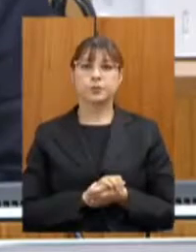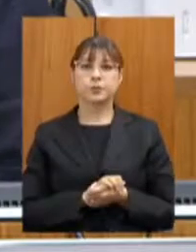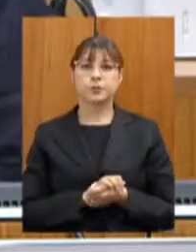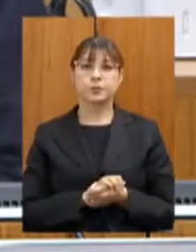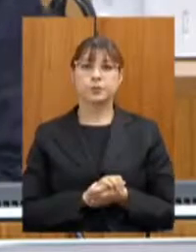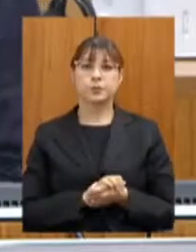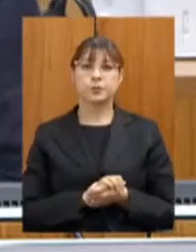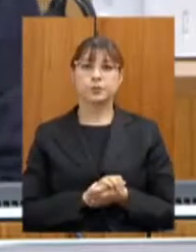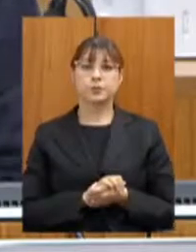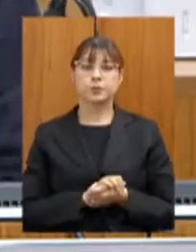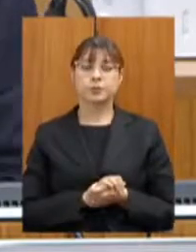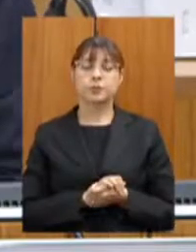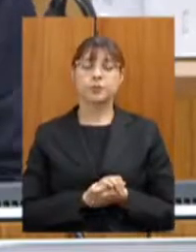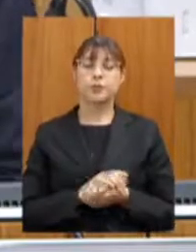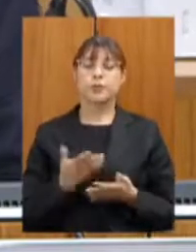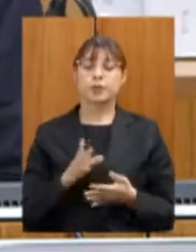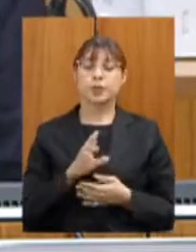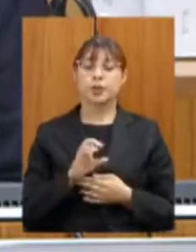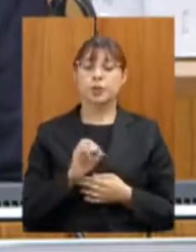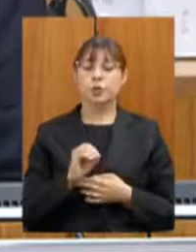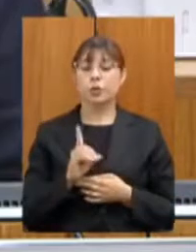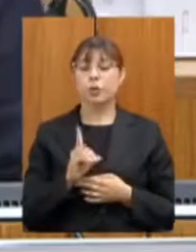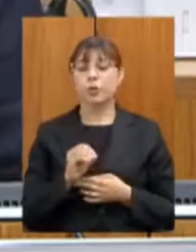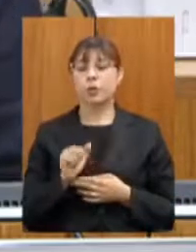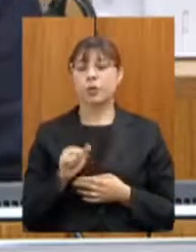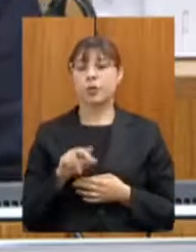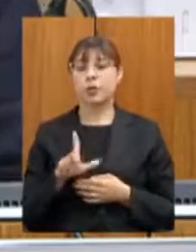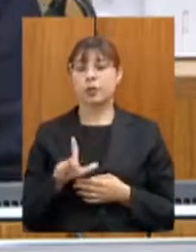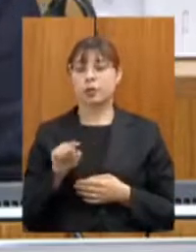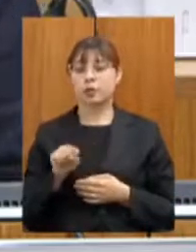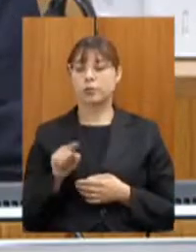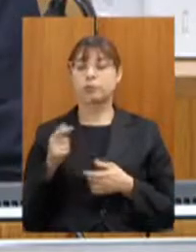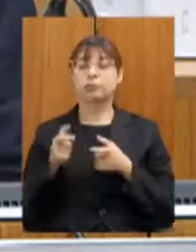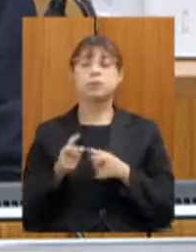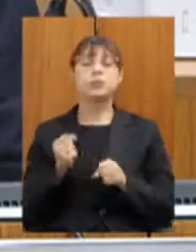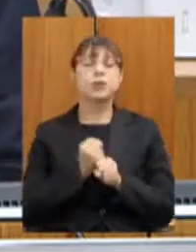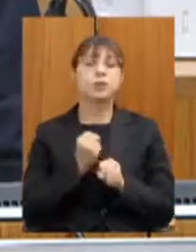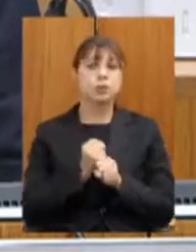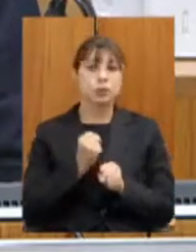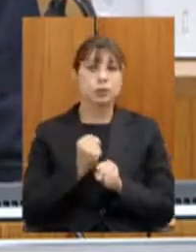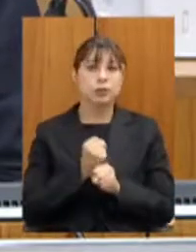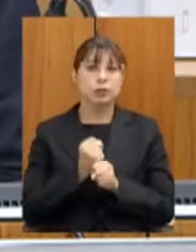Sobre o Rodoanel Metropolitano, trata-se de uma obra que vai interligar